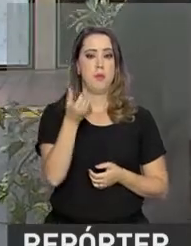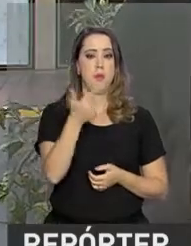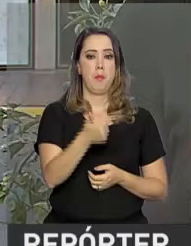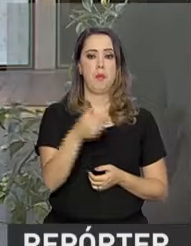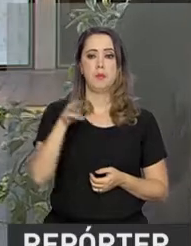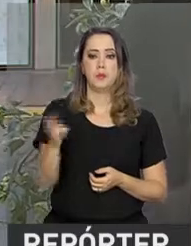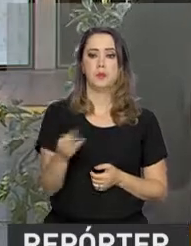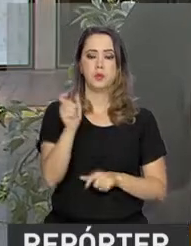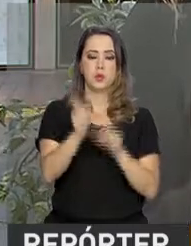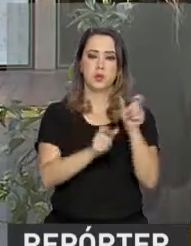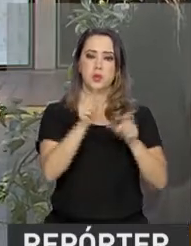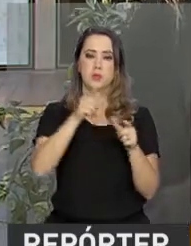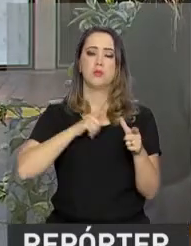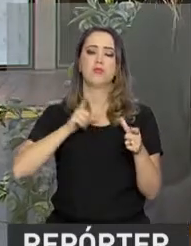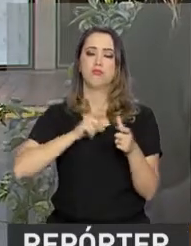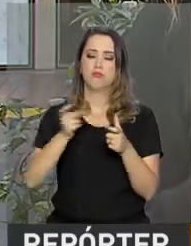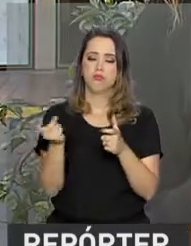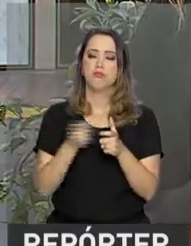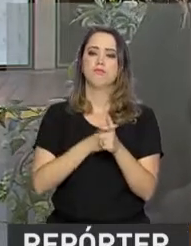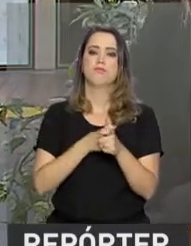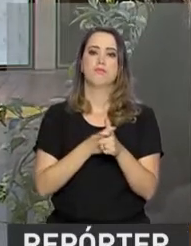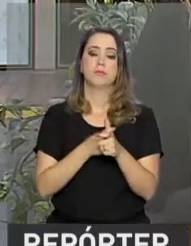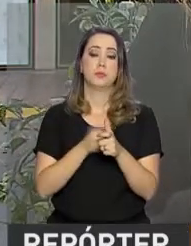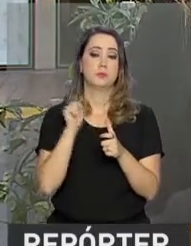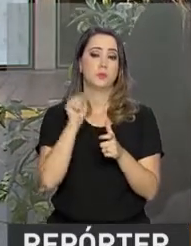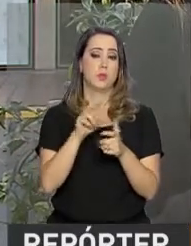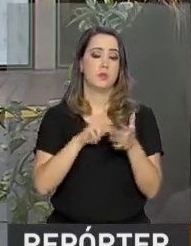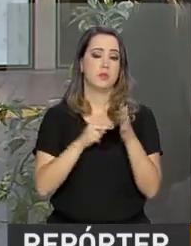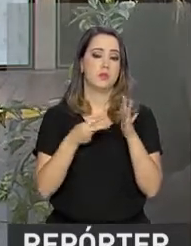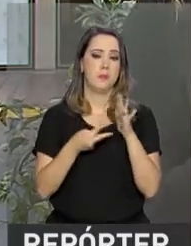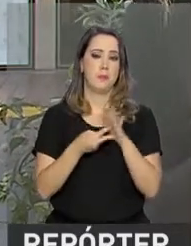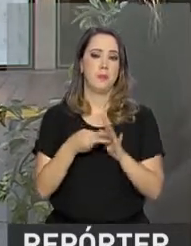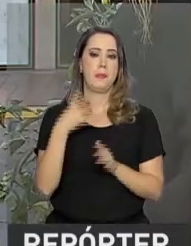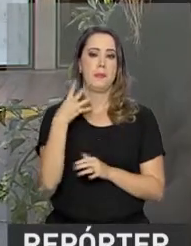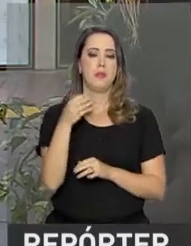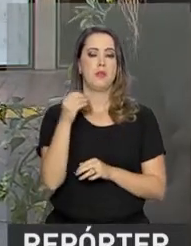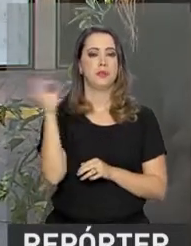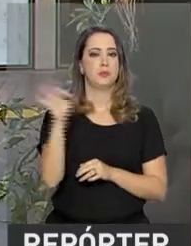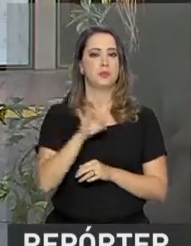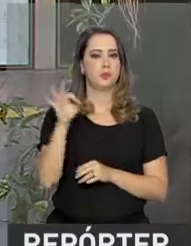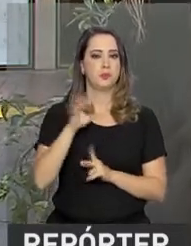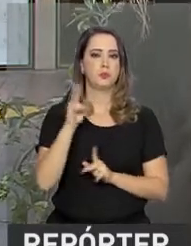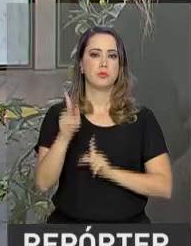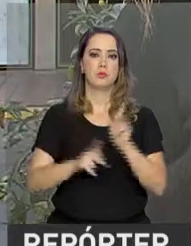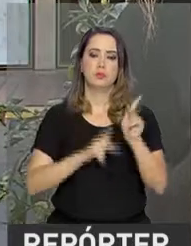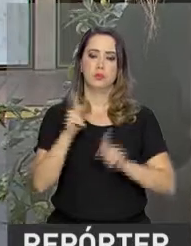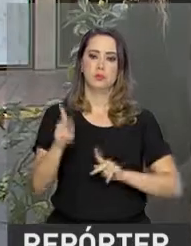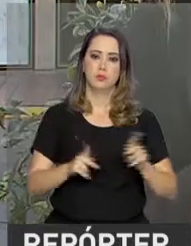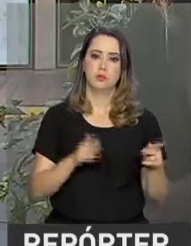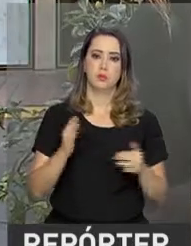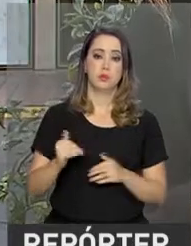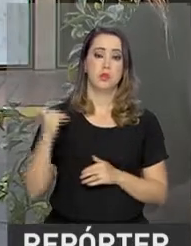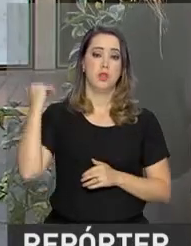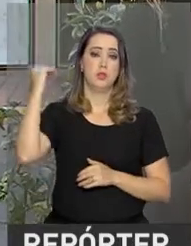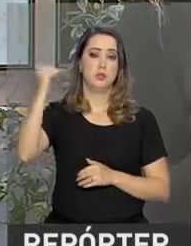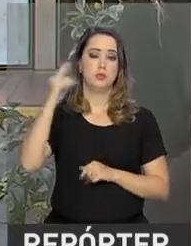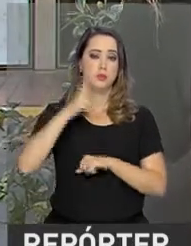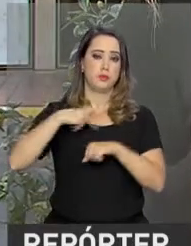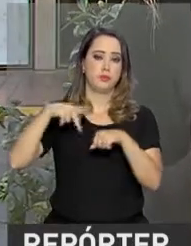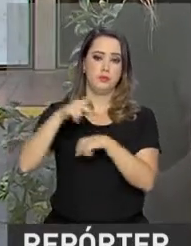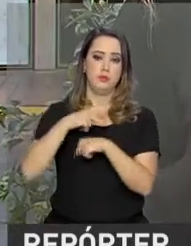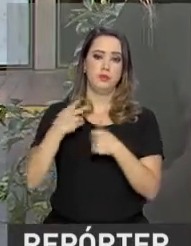milhões de brasileiros estão endividados. Isso significa 40% da população adulta do país,